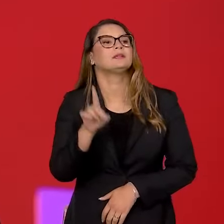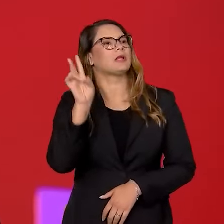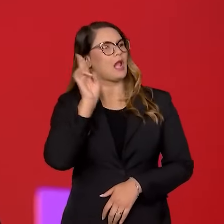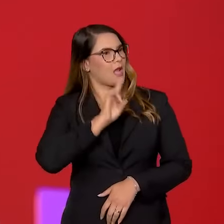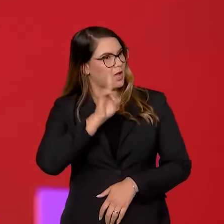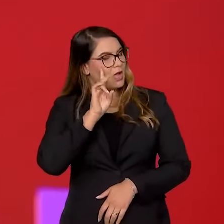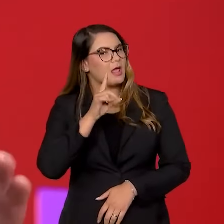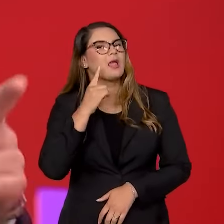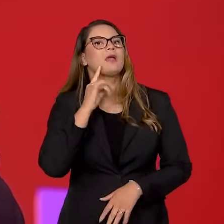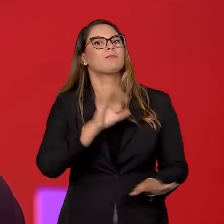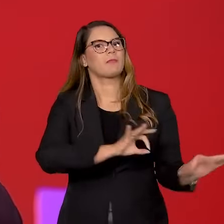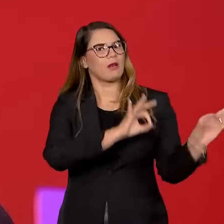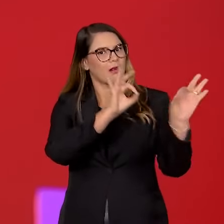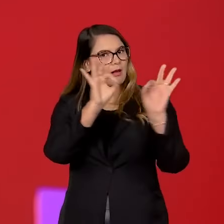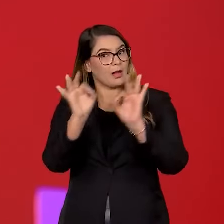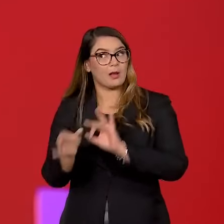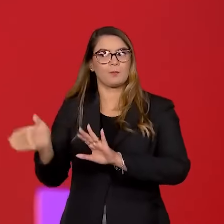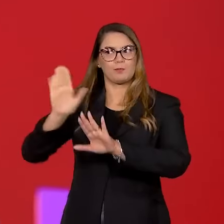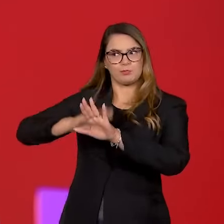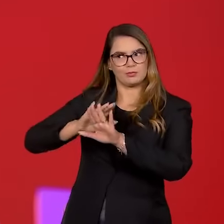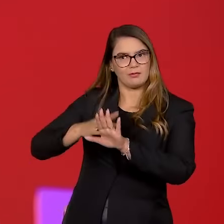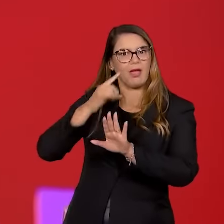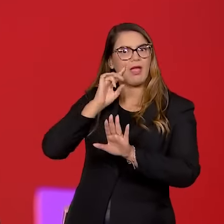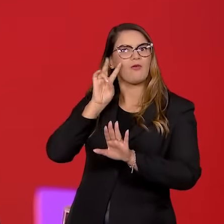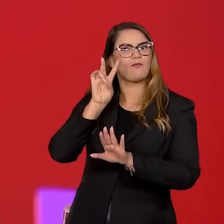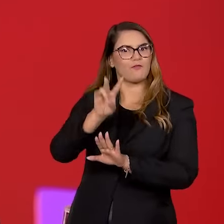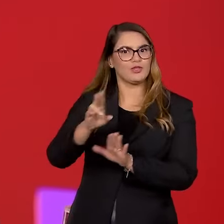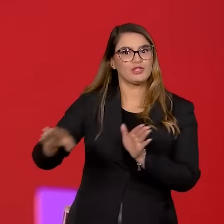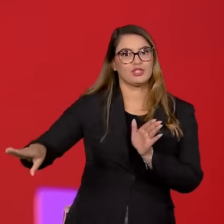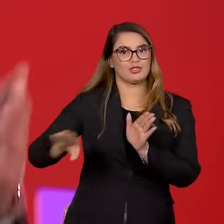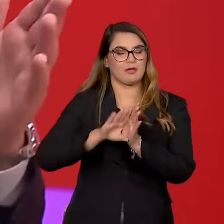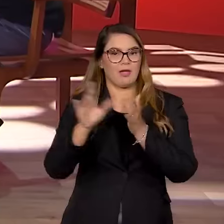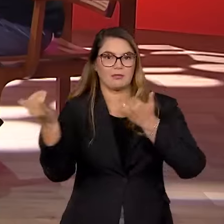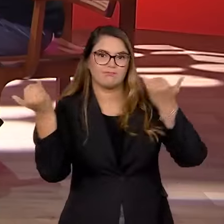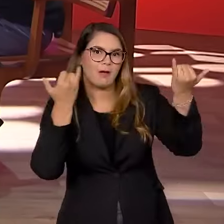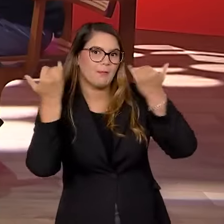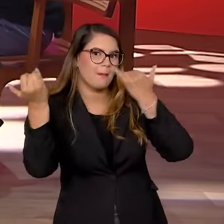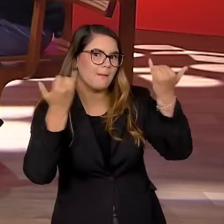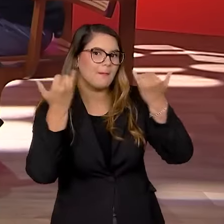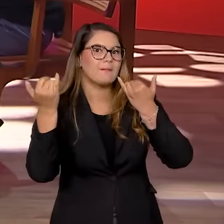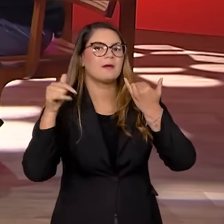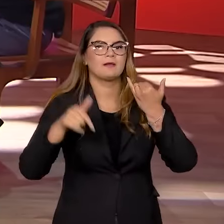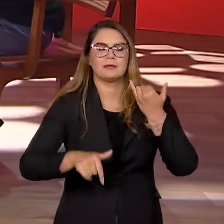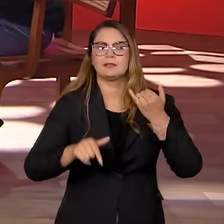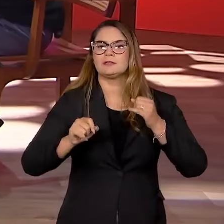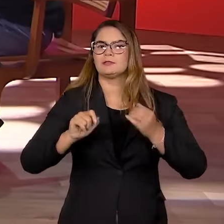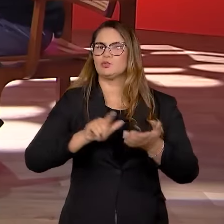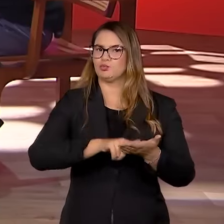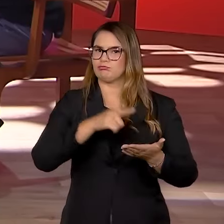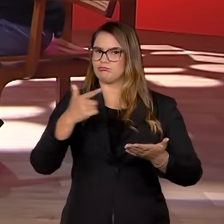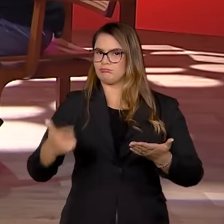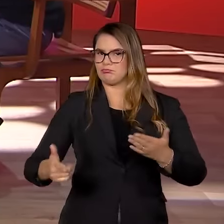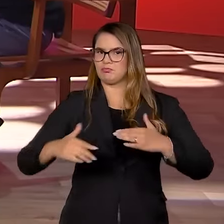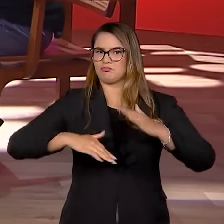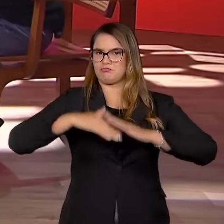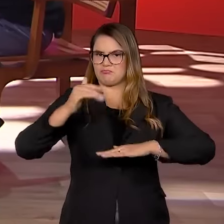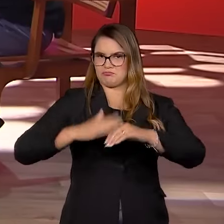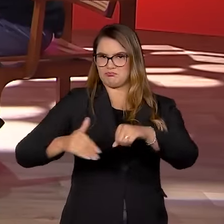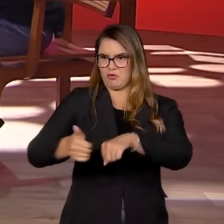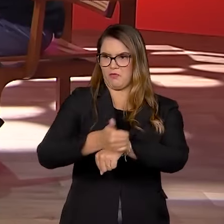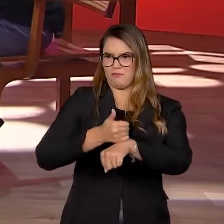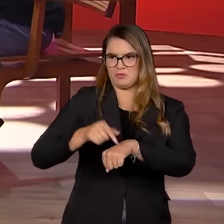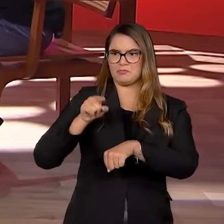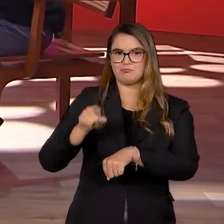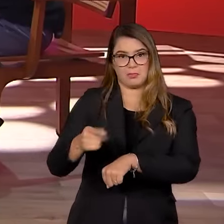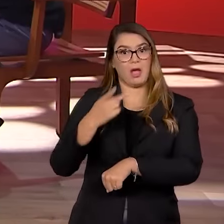Acompanhei de perto, aliás, acompanhei até os bastidores da chegada dessas informações, né? No excelente jornalismo que vocês fizeram aqui.